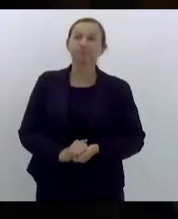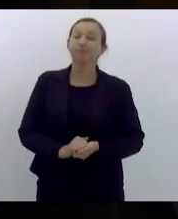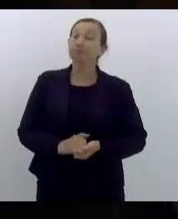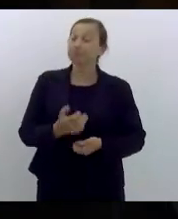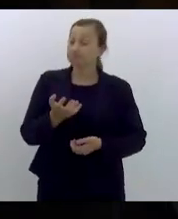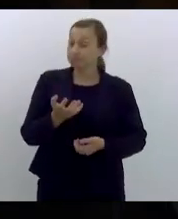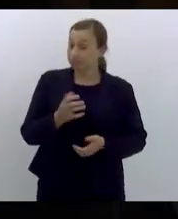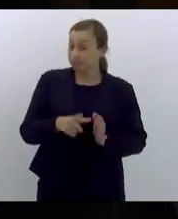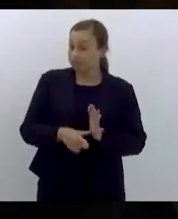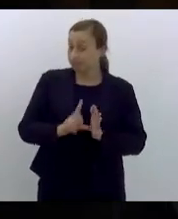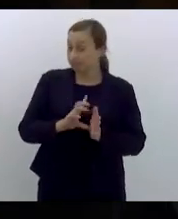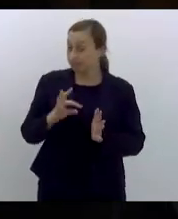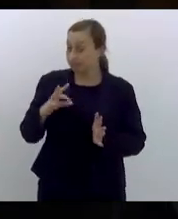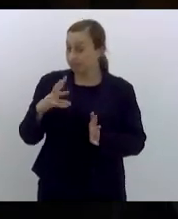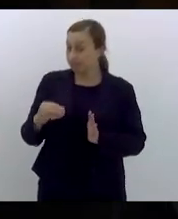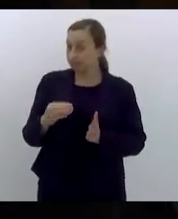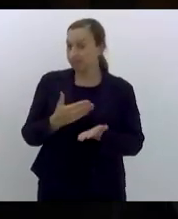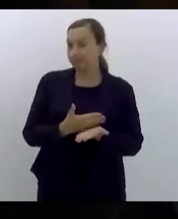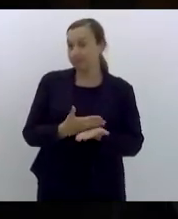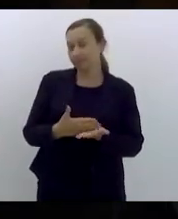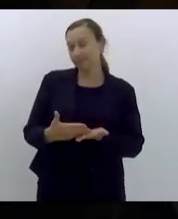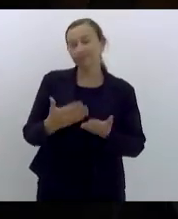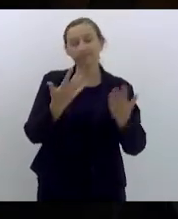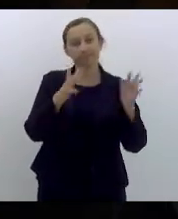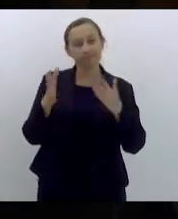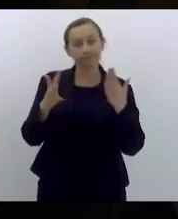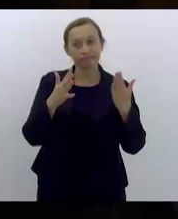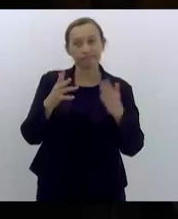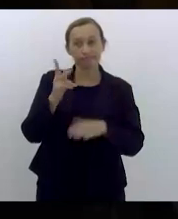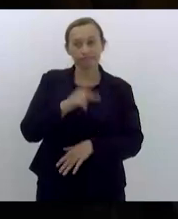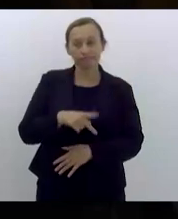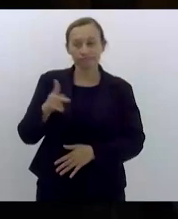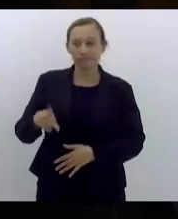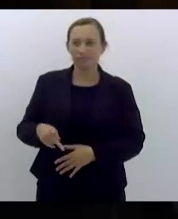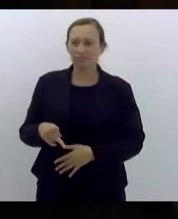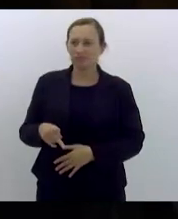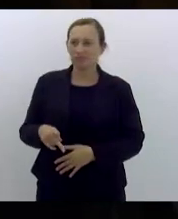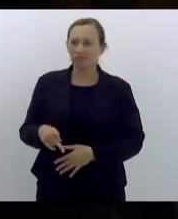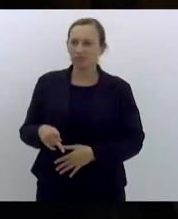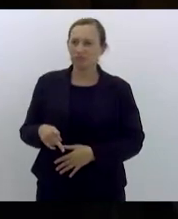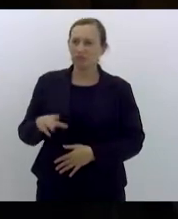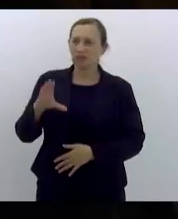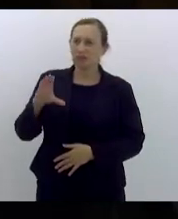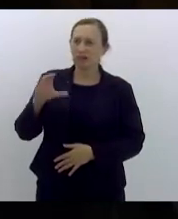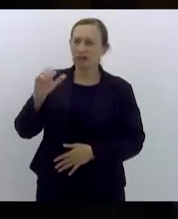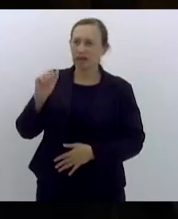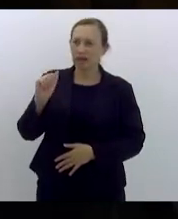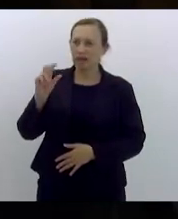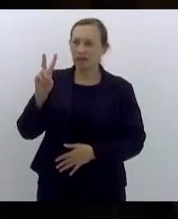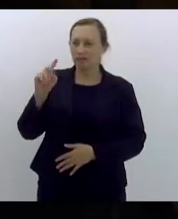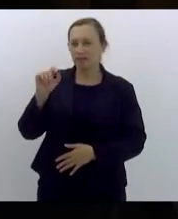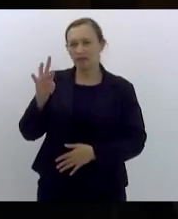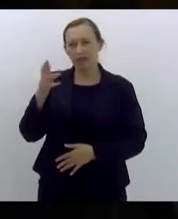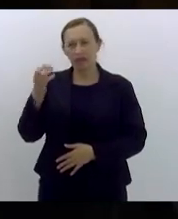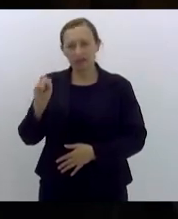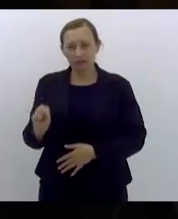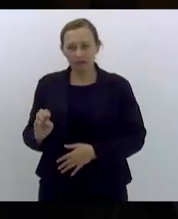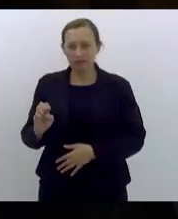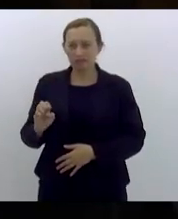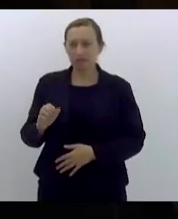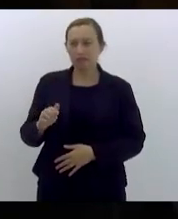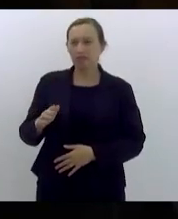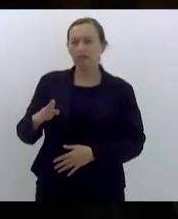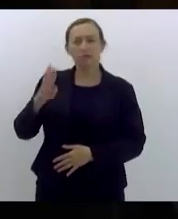antes de tudo começar parabenizando o professor Cavalieri um dos maiores linguistas do Brasil